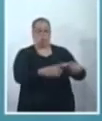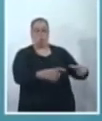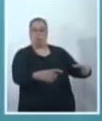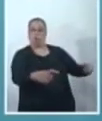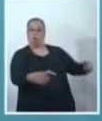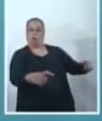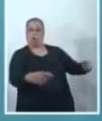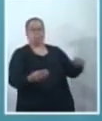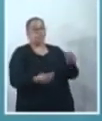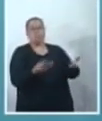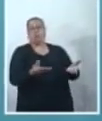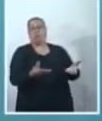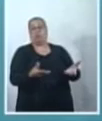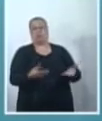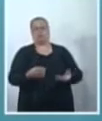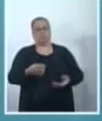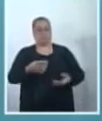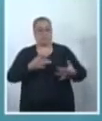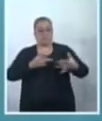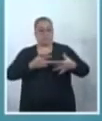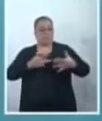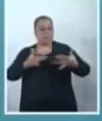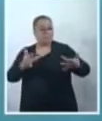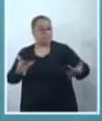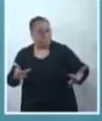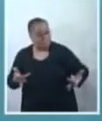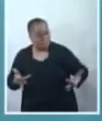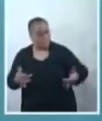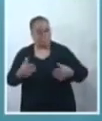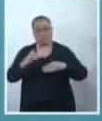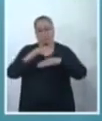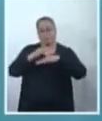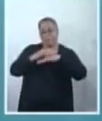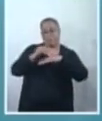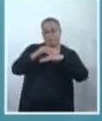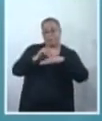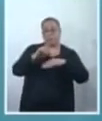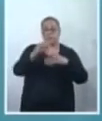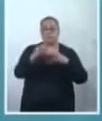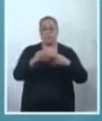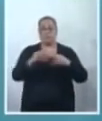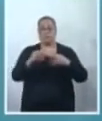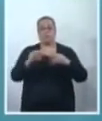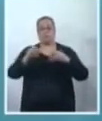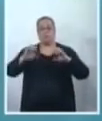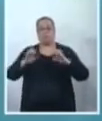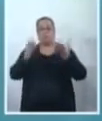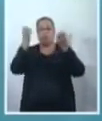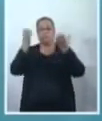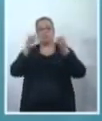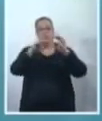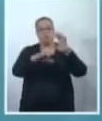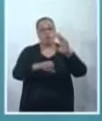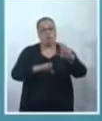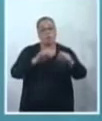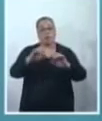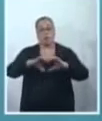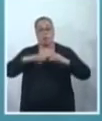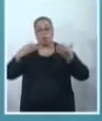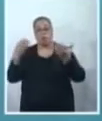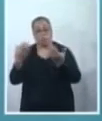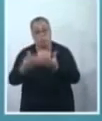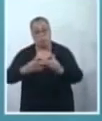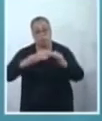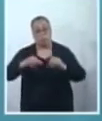são ações de solidariedade, são campanhas de arrecadação, seja na comunidade, no movimento social,